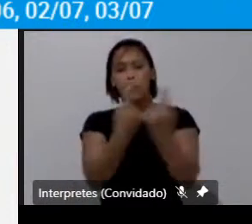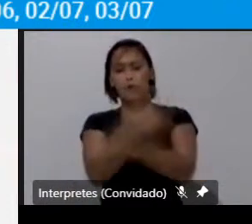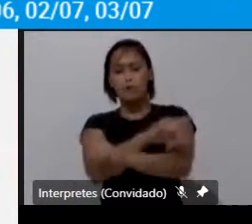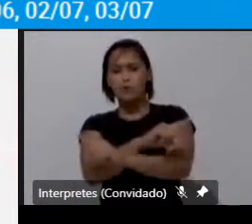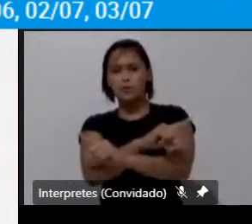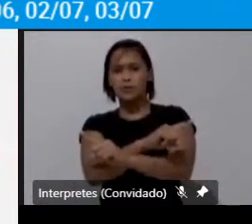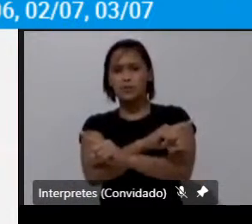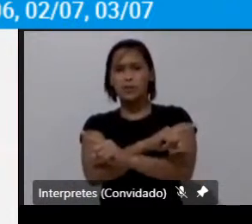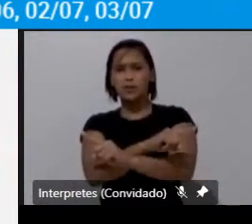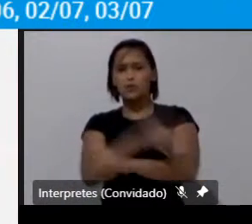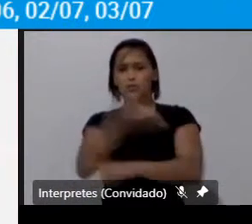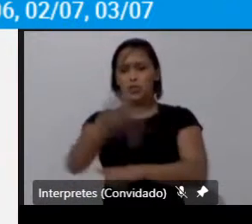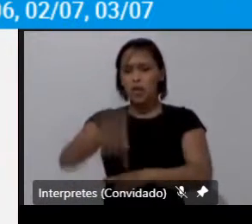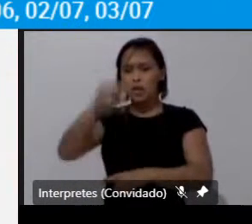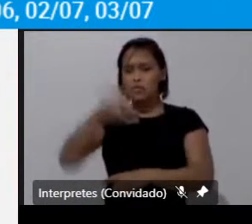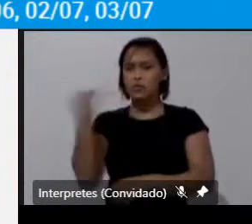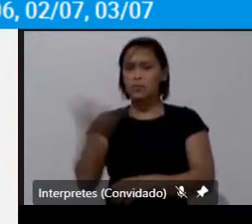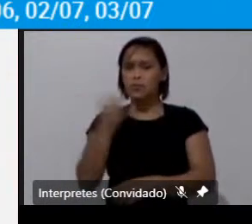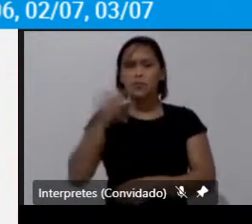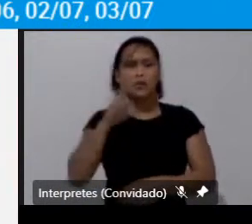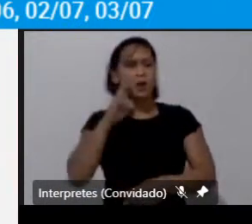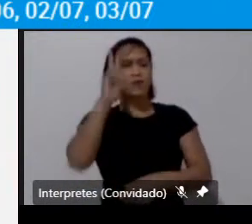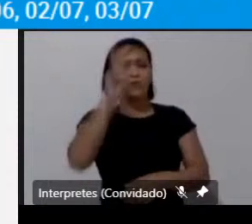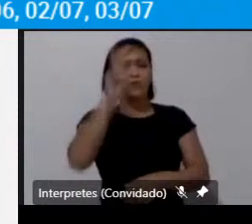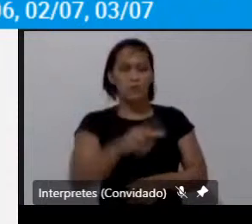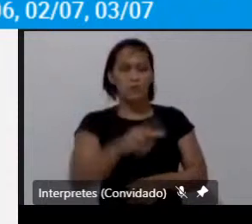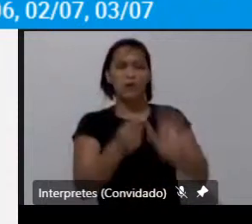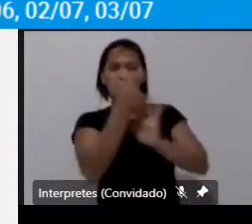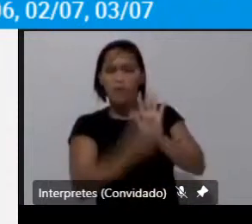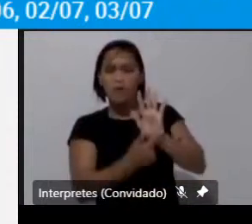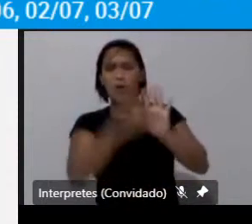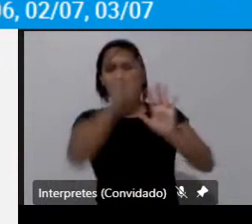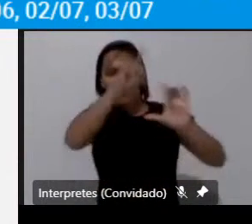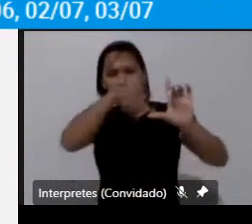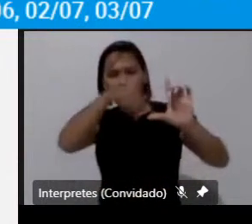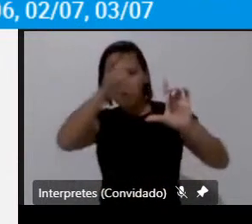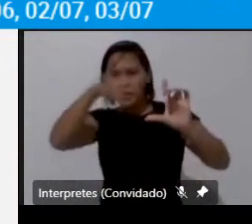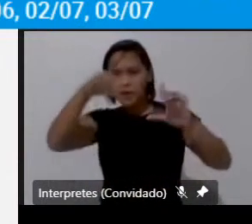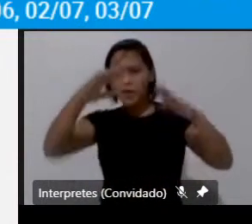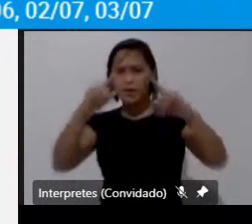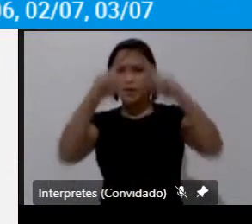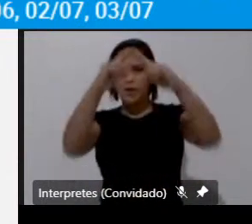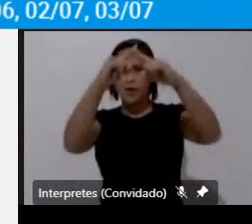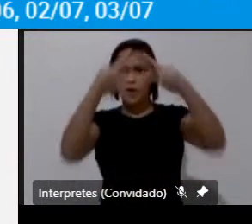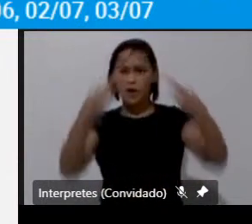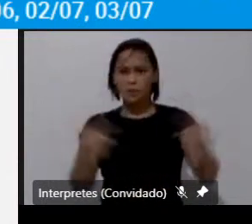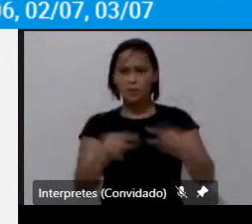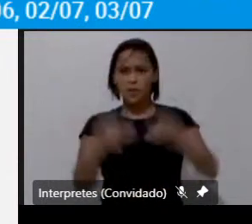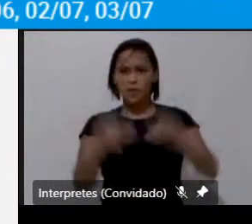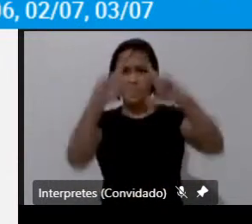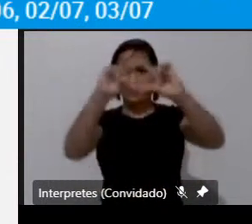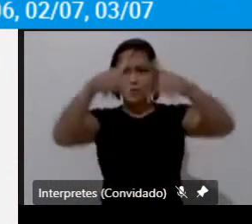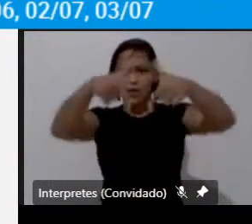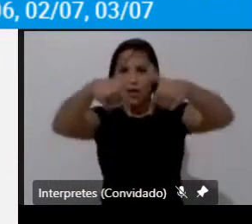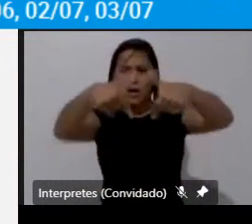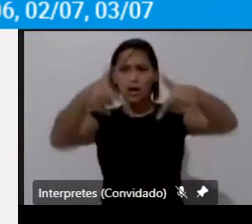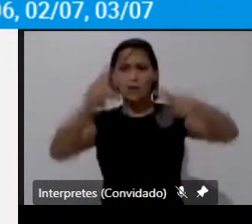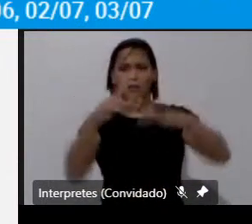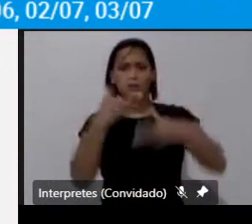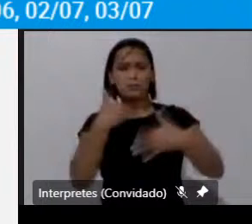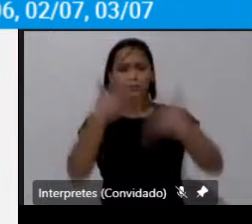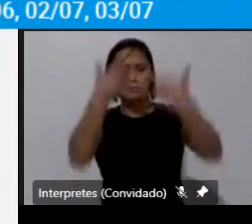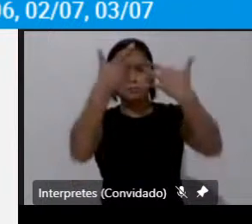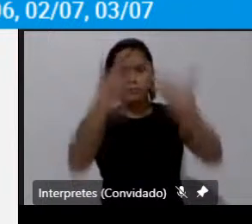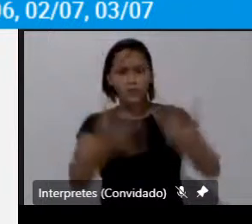prioridades acho que vocês já viram eu não trouxe aqui um gráfico que é uma pirâmide invertida em que a predominância do